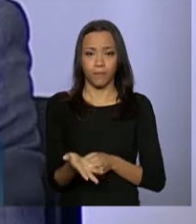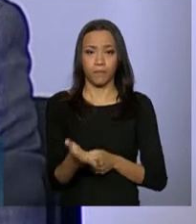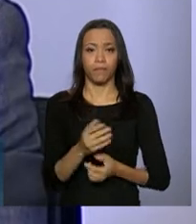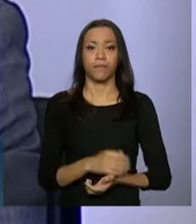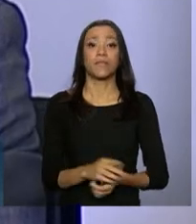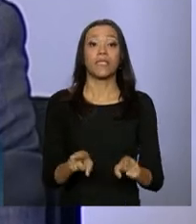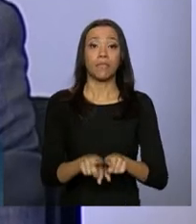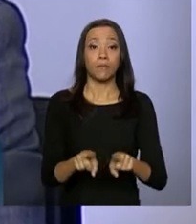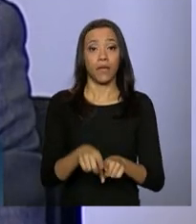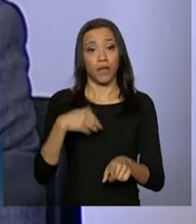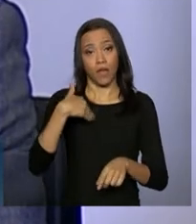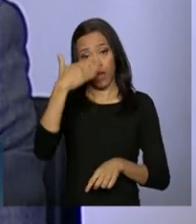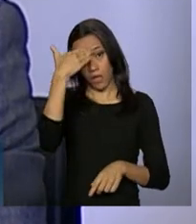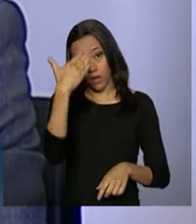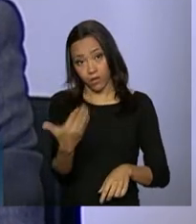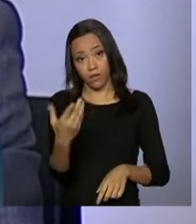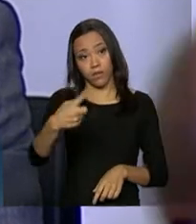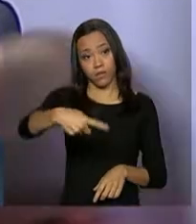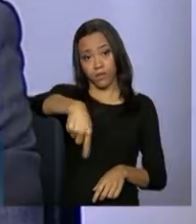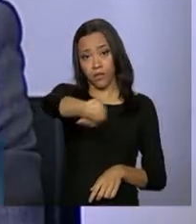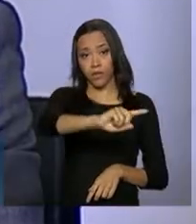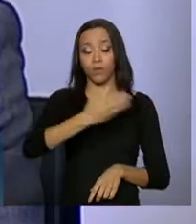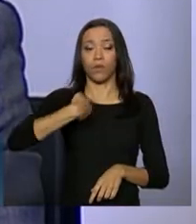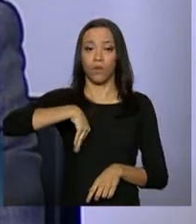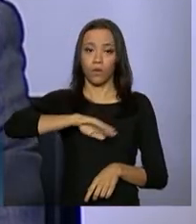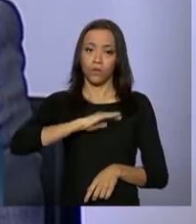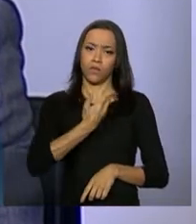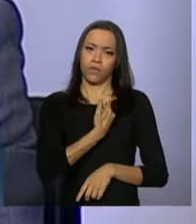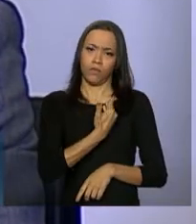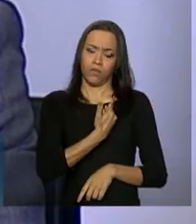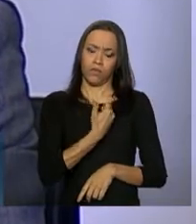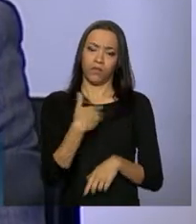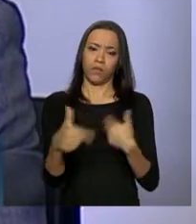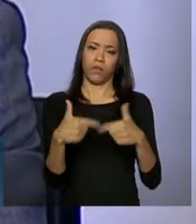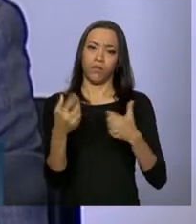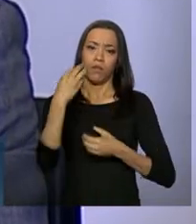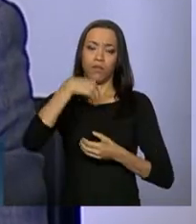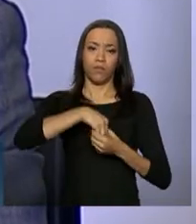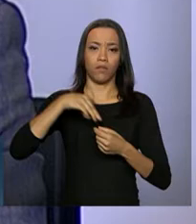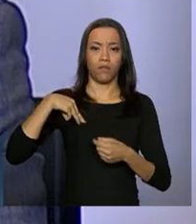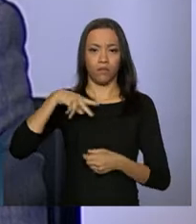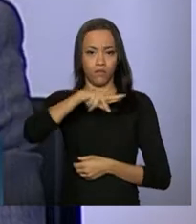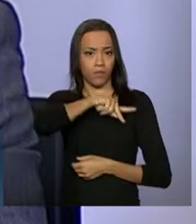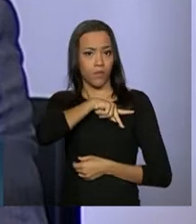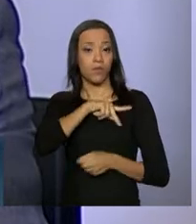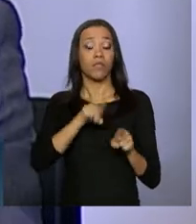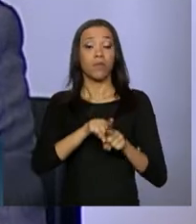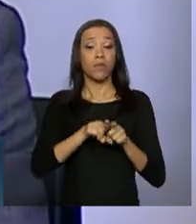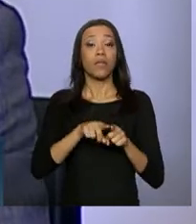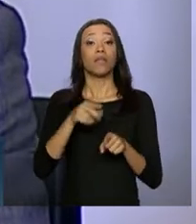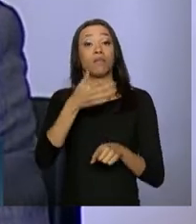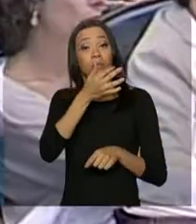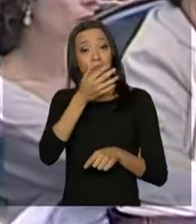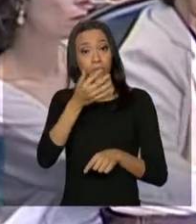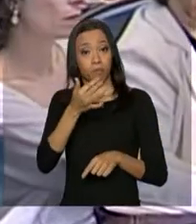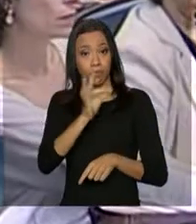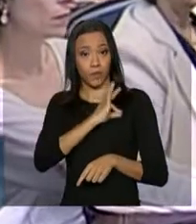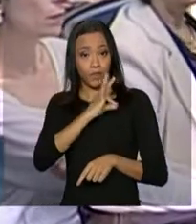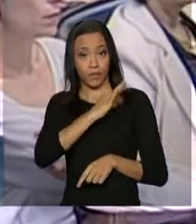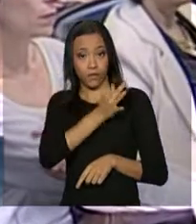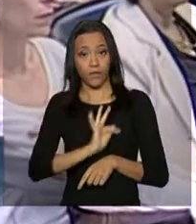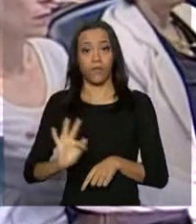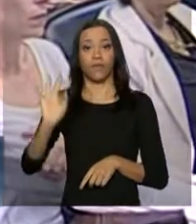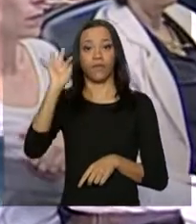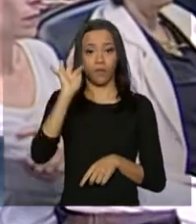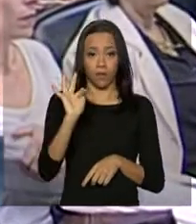Agradecer aos nossos companheiros do Ministério Público Federal, da Polícia Federal, sem a qual a gente não pode fazer